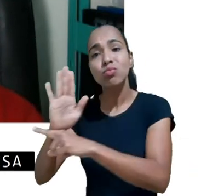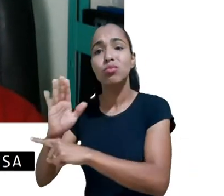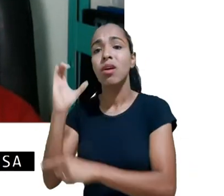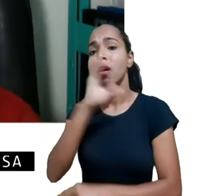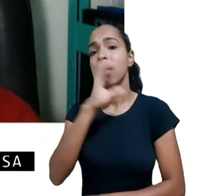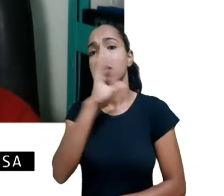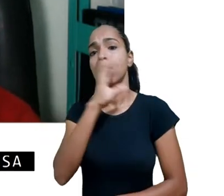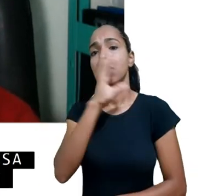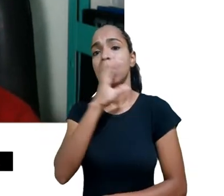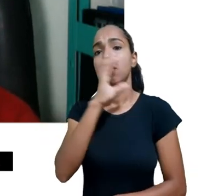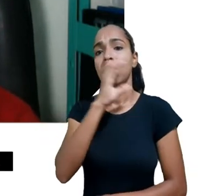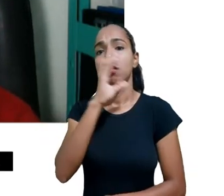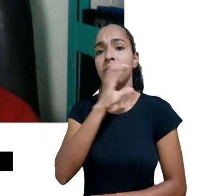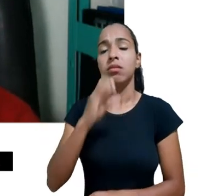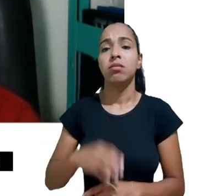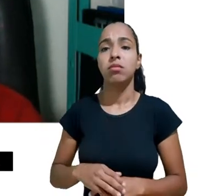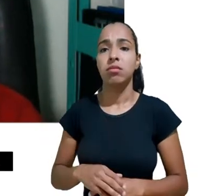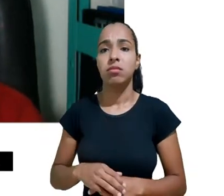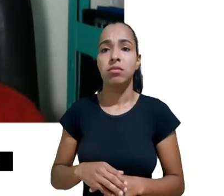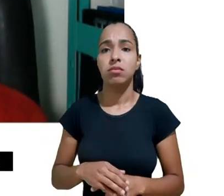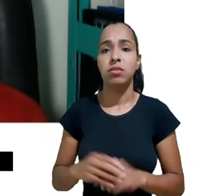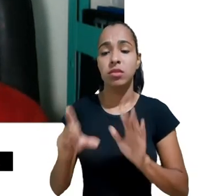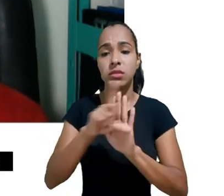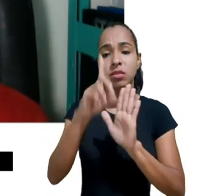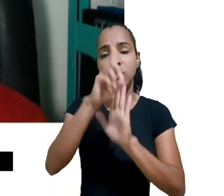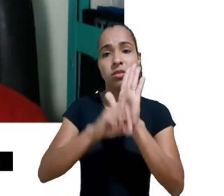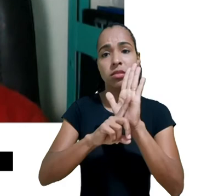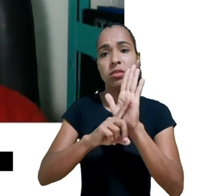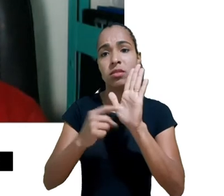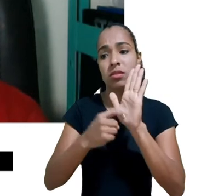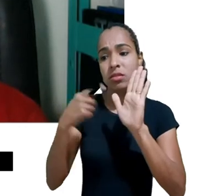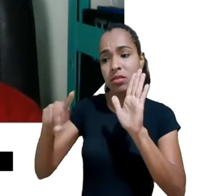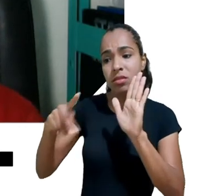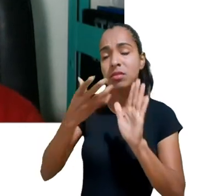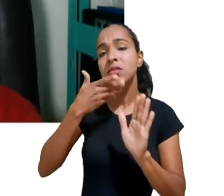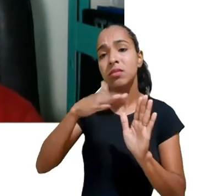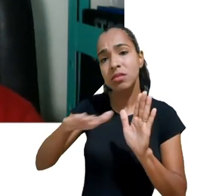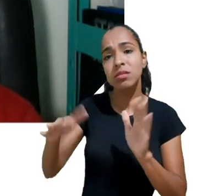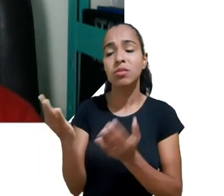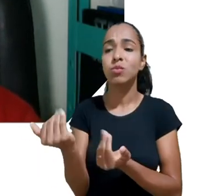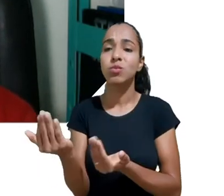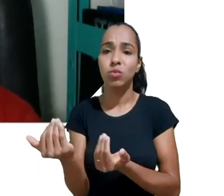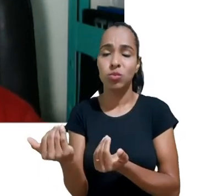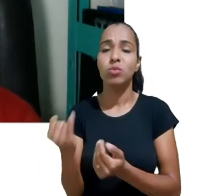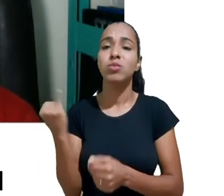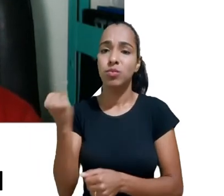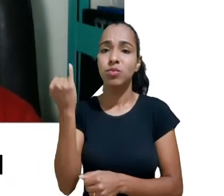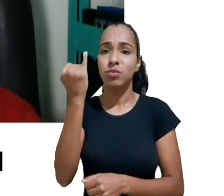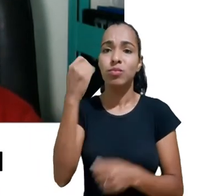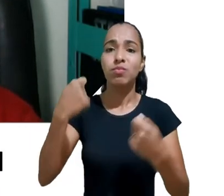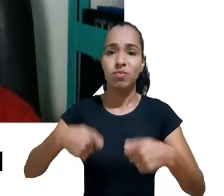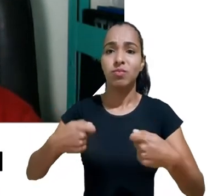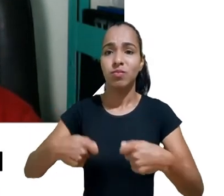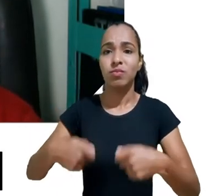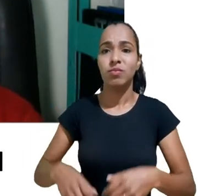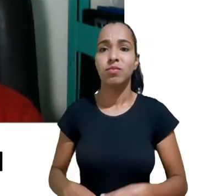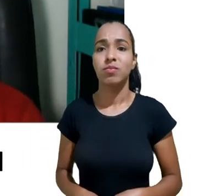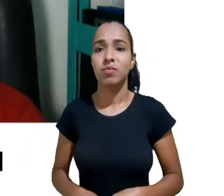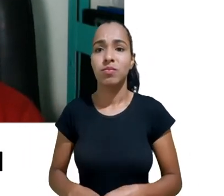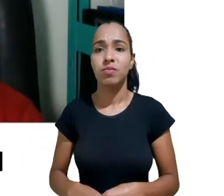Conselho Nacional dos Direitos da Criança e do Adolescente que por exemplo não se reuniu no primeiro semestre desse ano de 2021